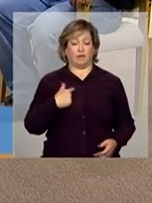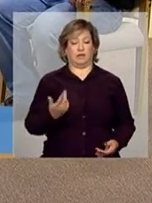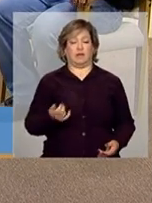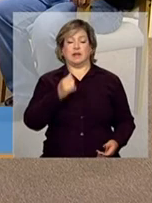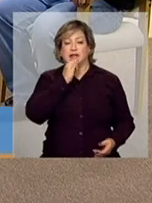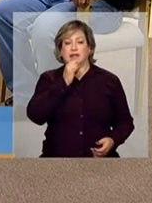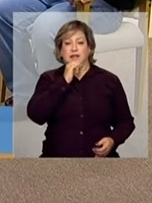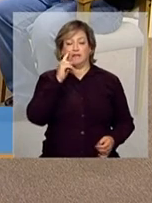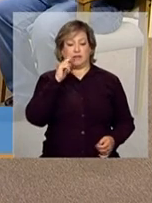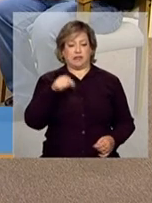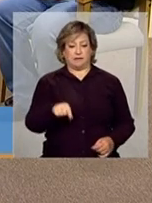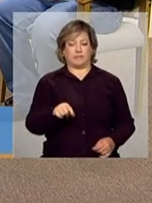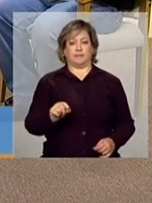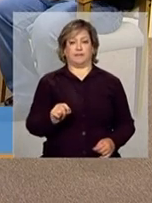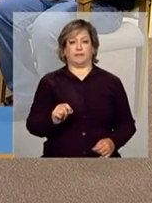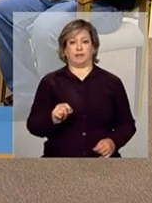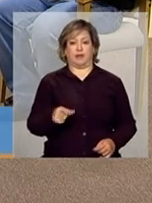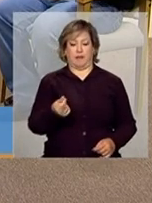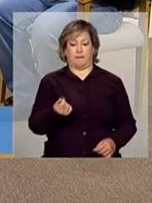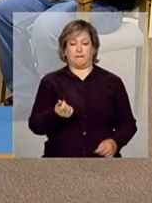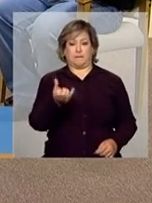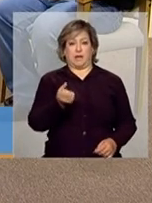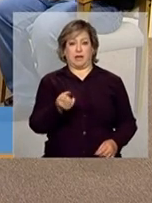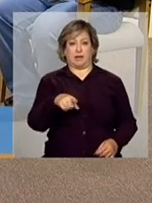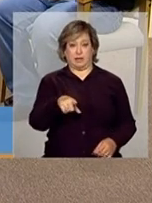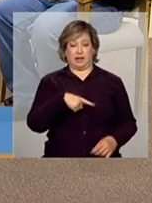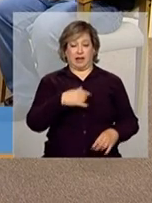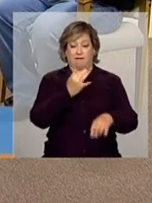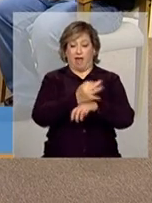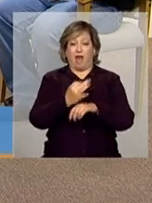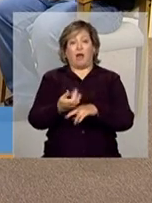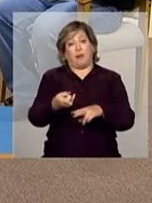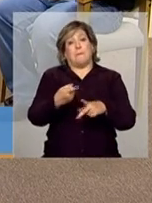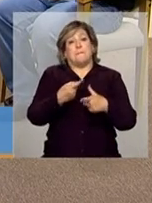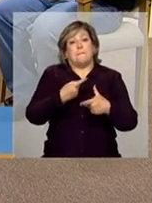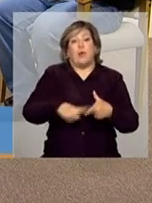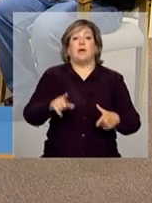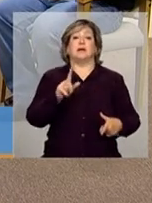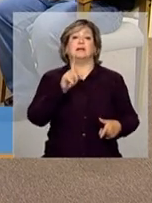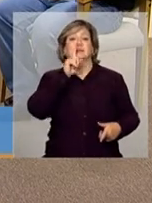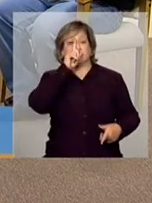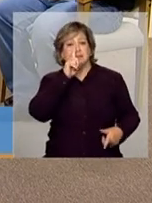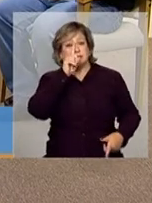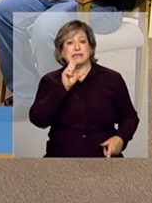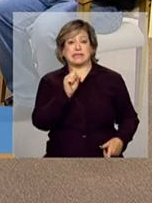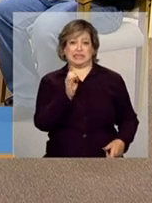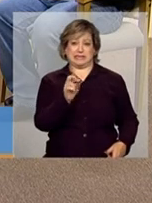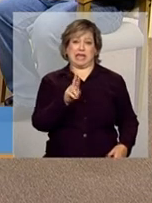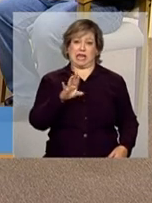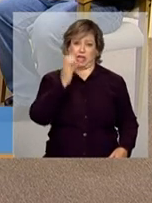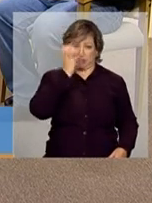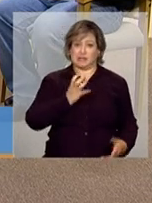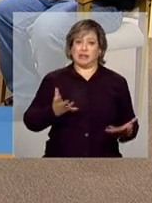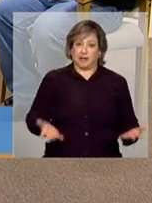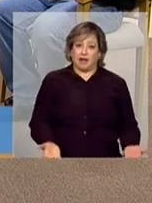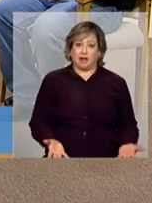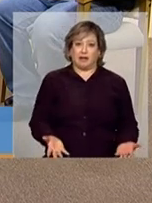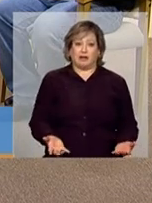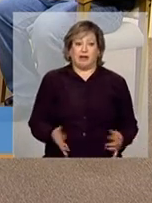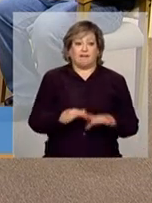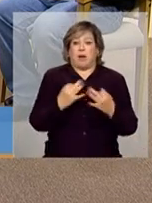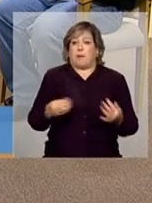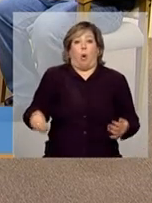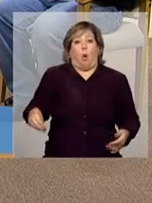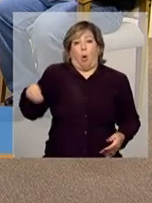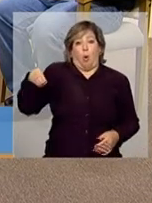benefício se a ausência se deveu a um problema que está completamente alheio à família e à situação regular.